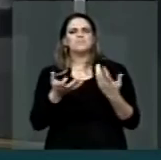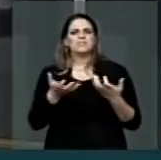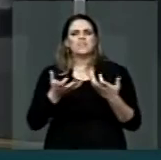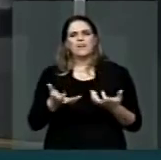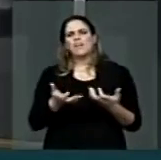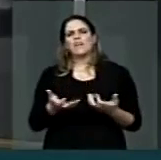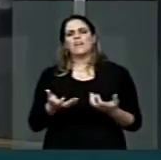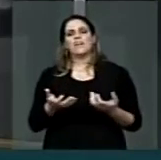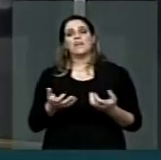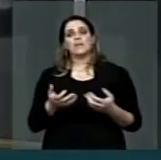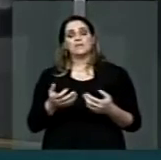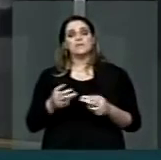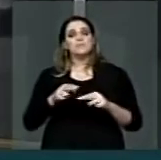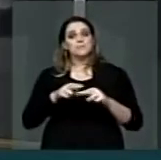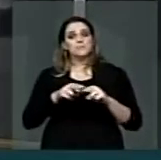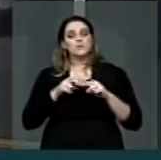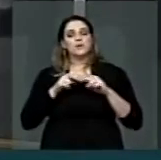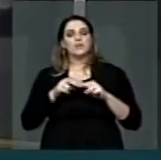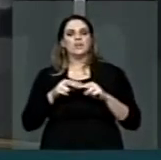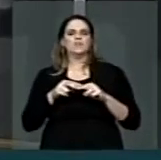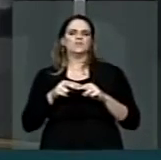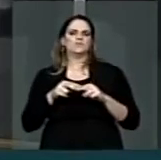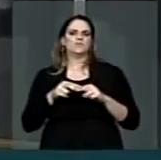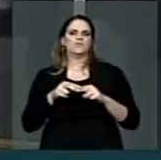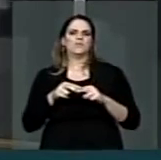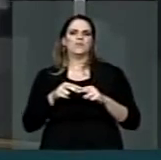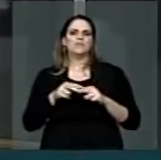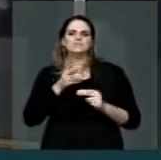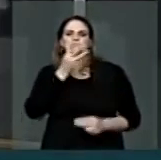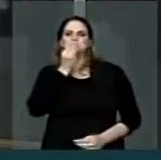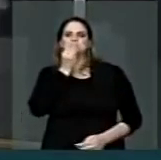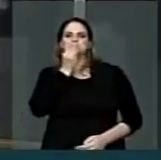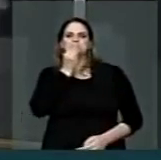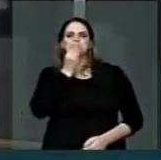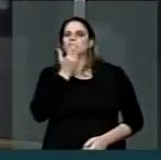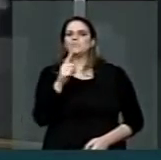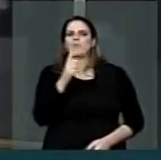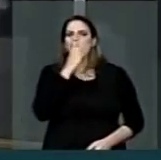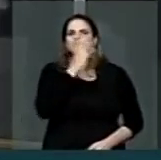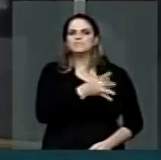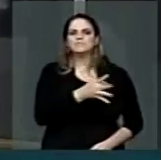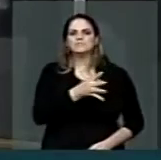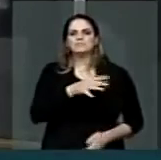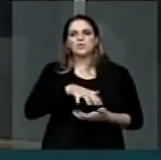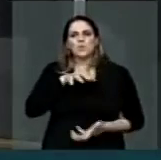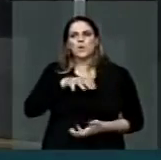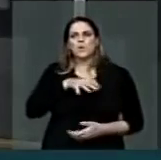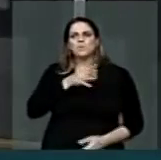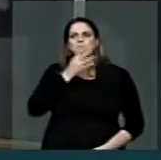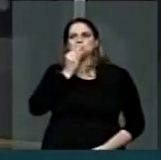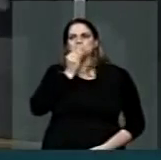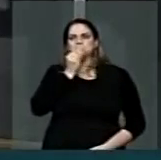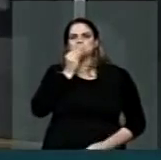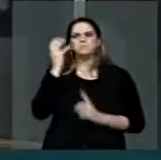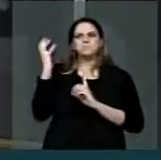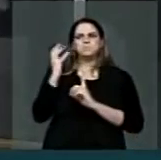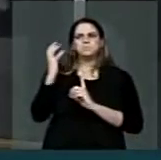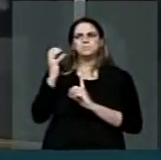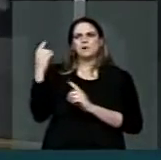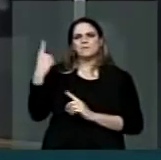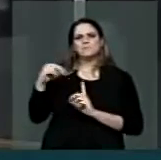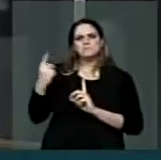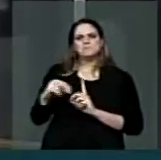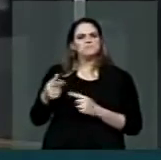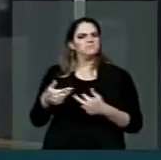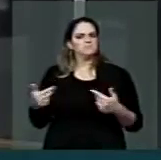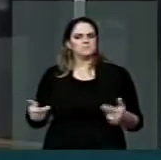Agressor, são exemplos de justificativas para a omissão dos idosos, enquanto violentados por seus familiares. Segundo